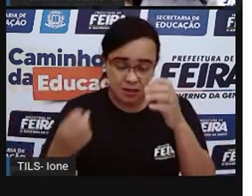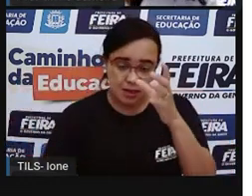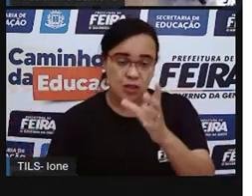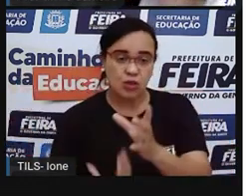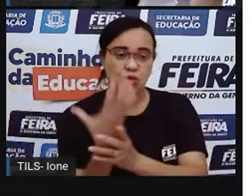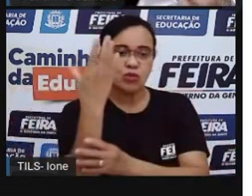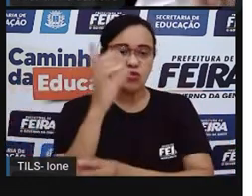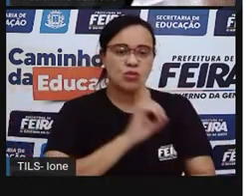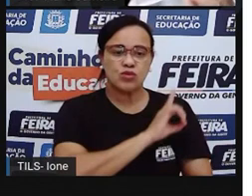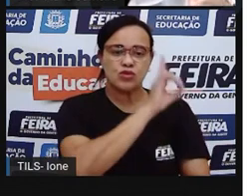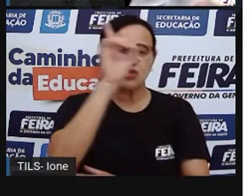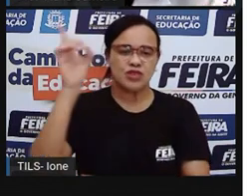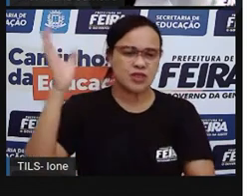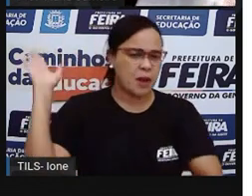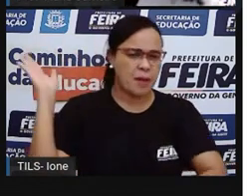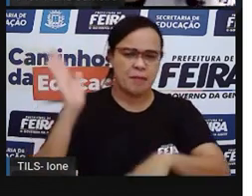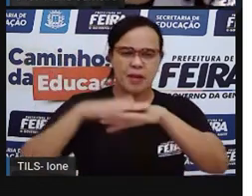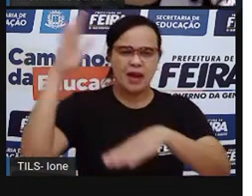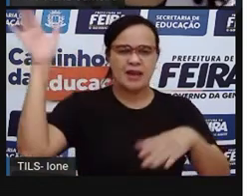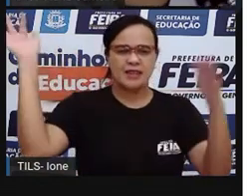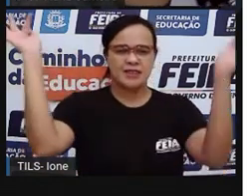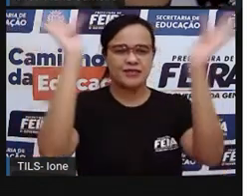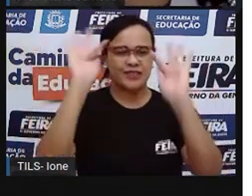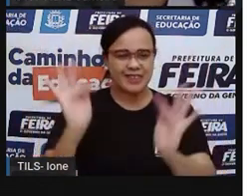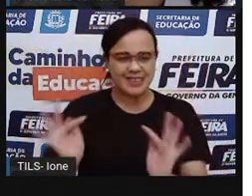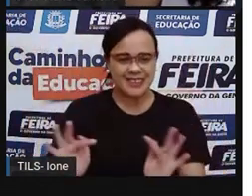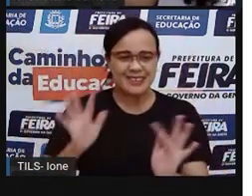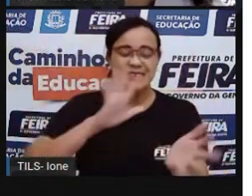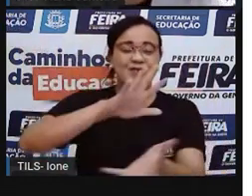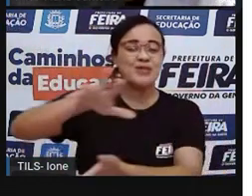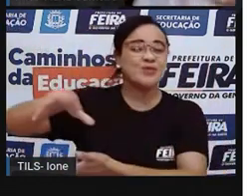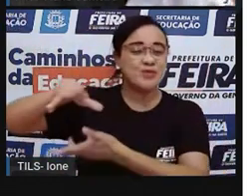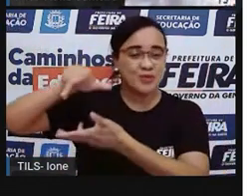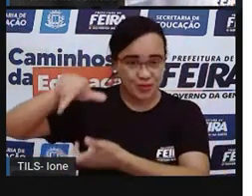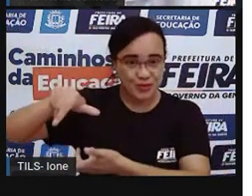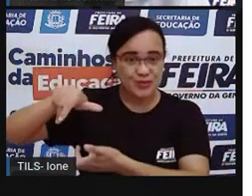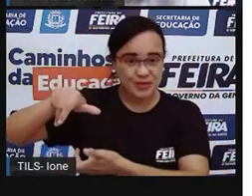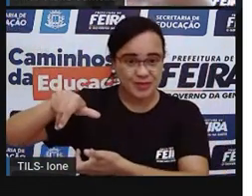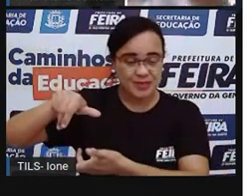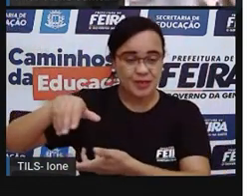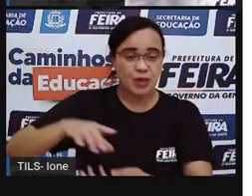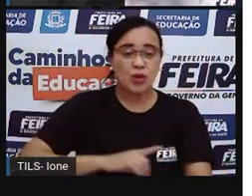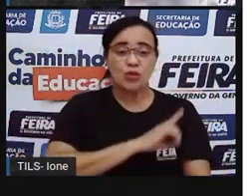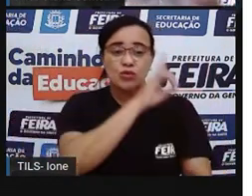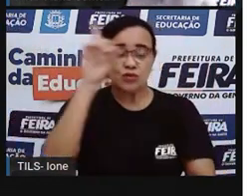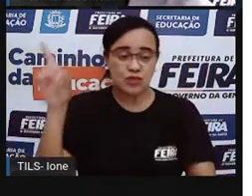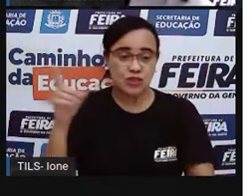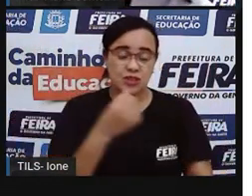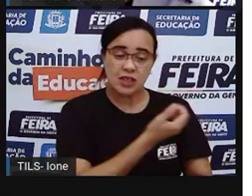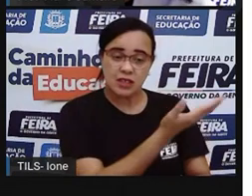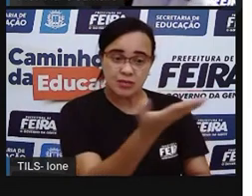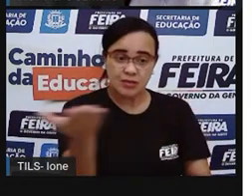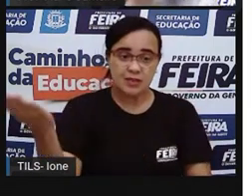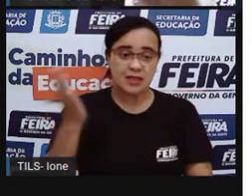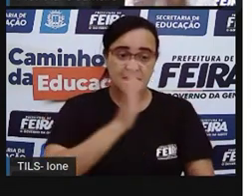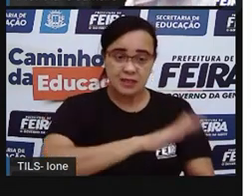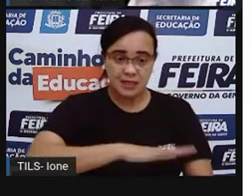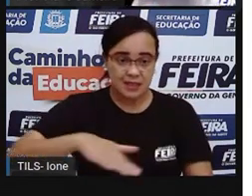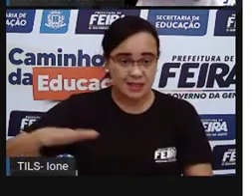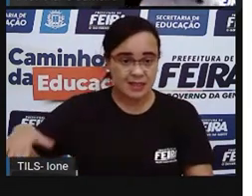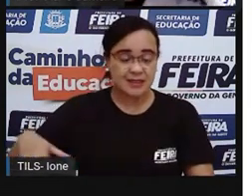o dia mais feliz do mundo. E qual vai ser o dia mais feliz do mundo? O dia em que todas as crianças tiverem seus direitos